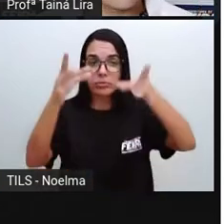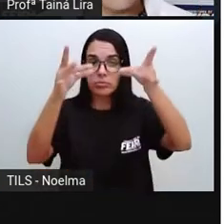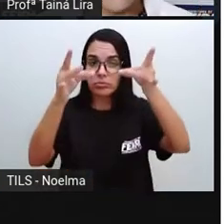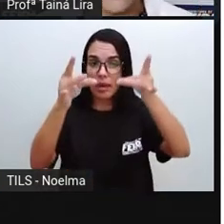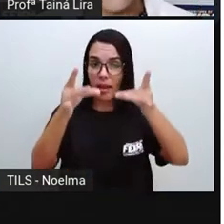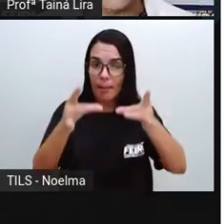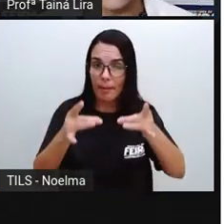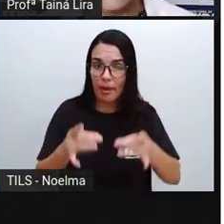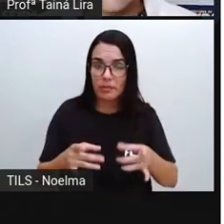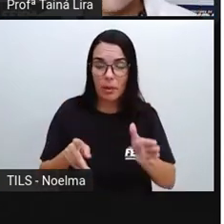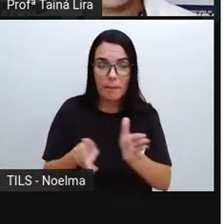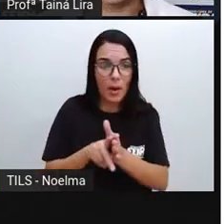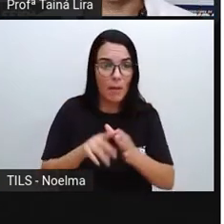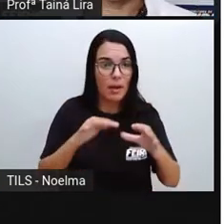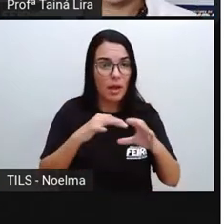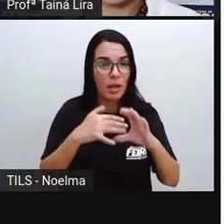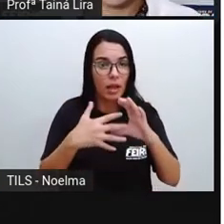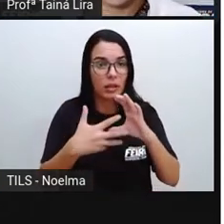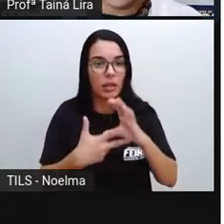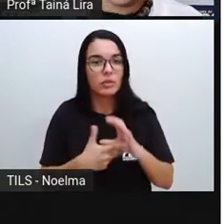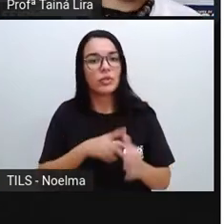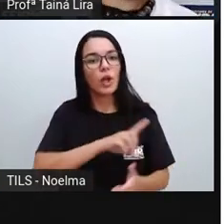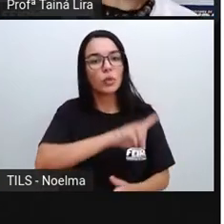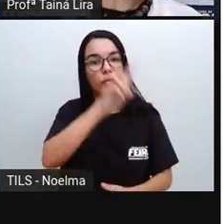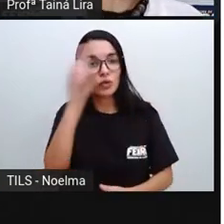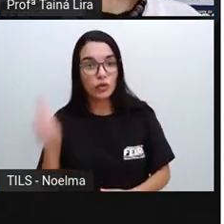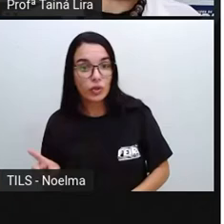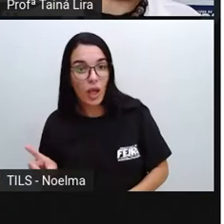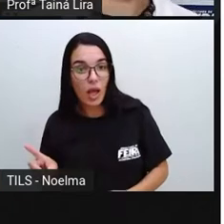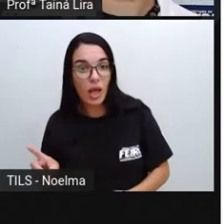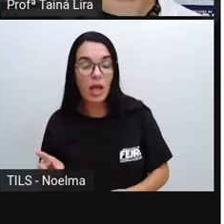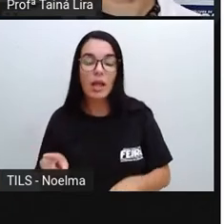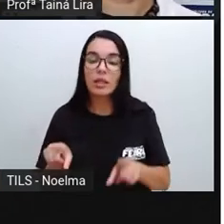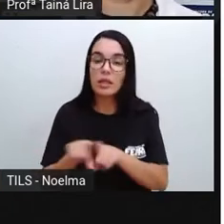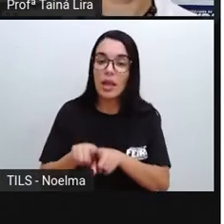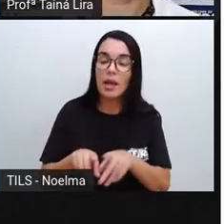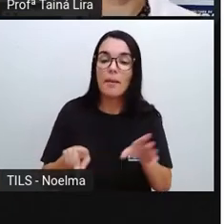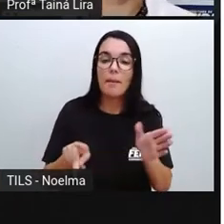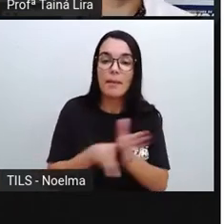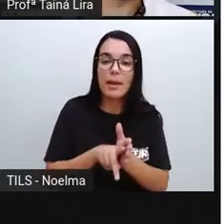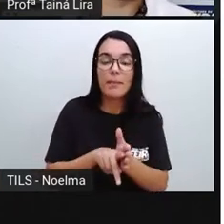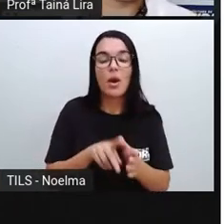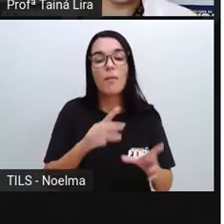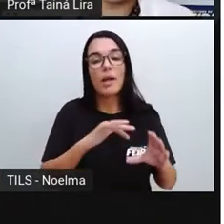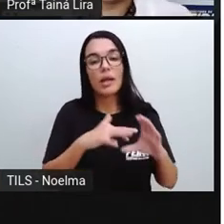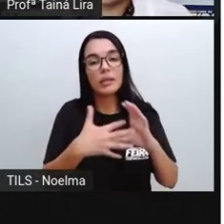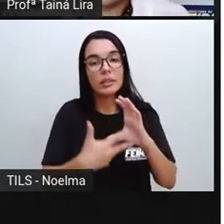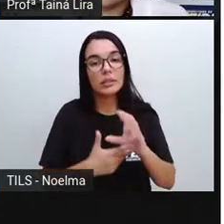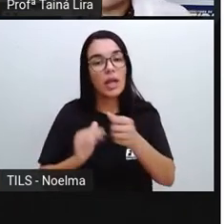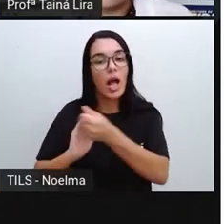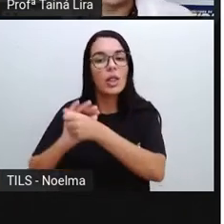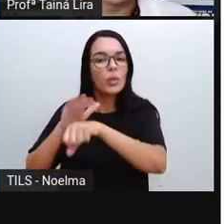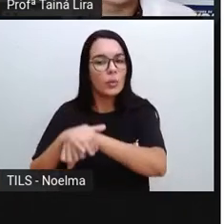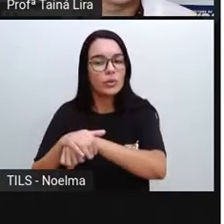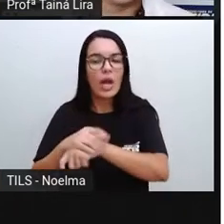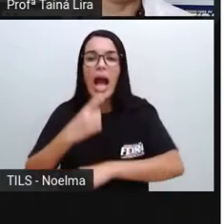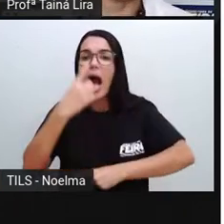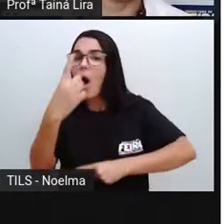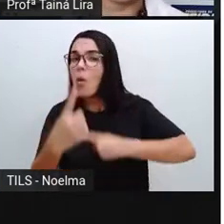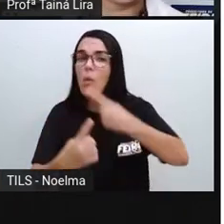os dias e as noites. Existem atividades, né? Algumas atividades que nós só podemos fazer durante o dia.